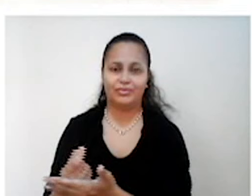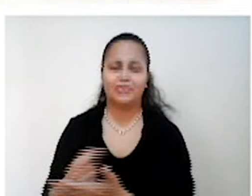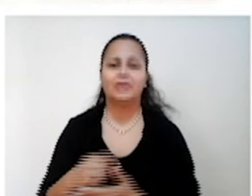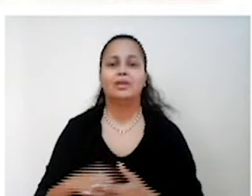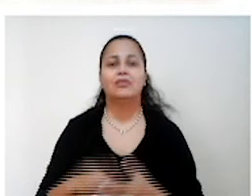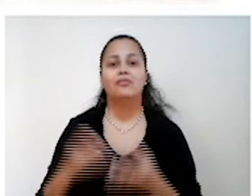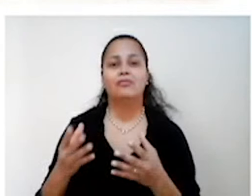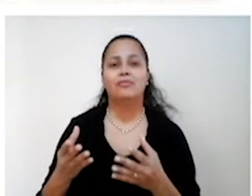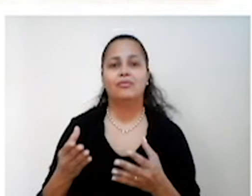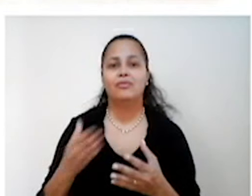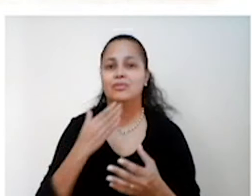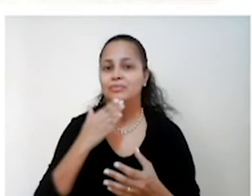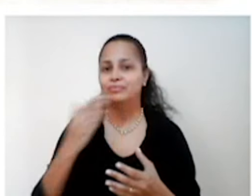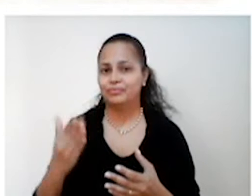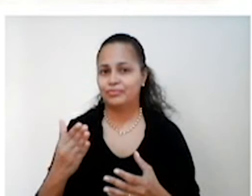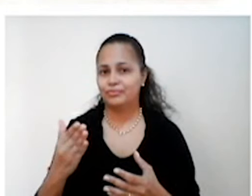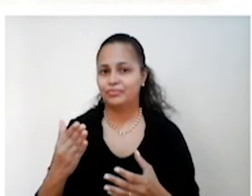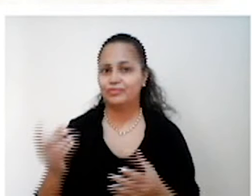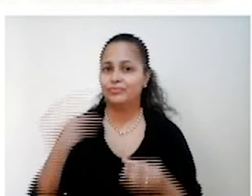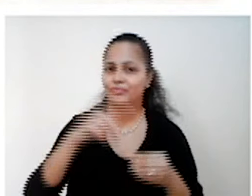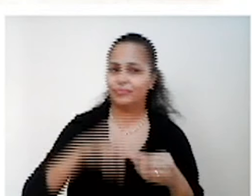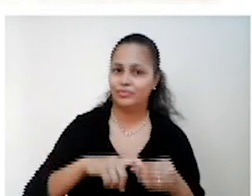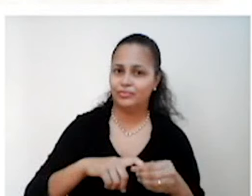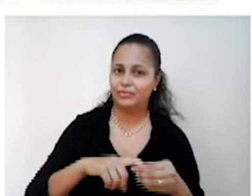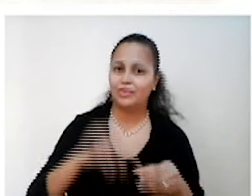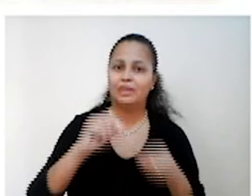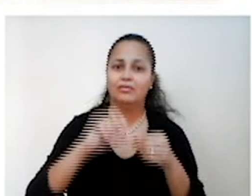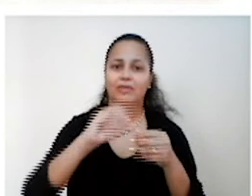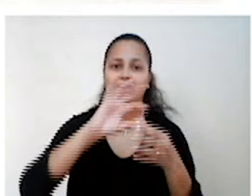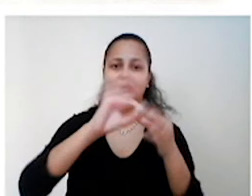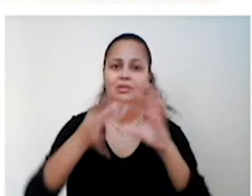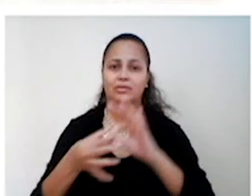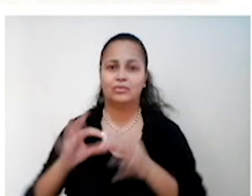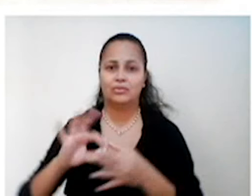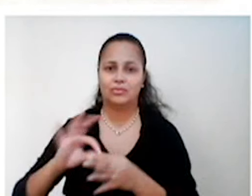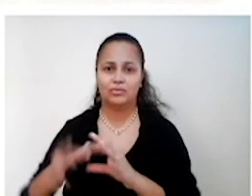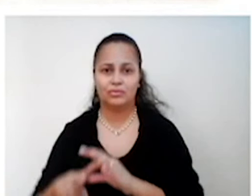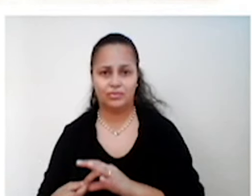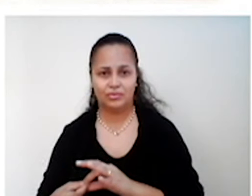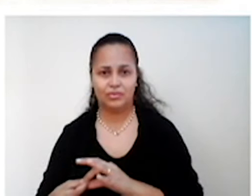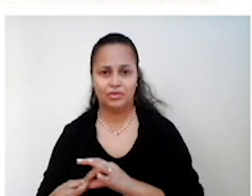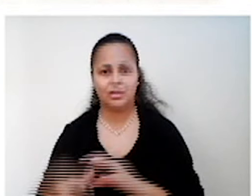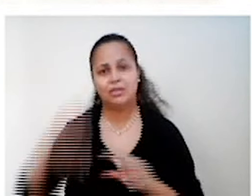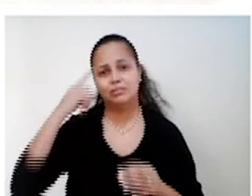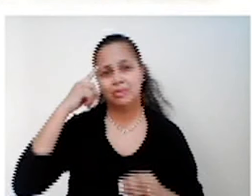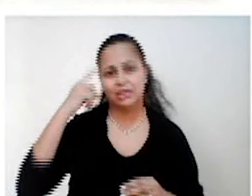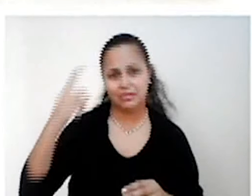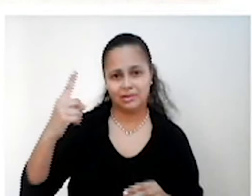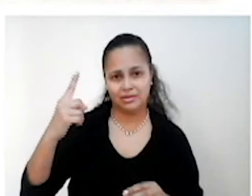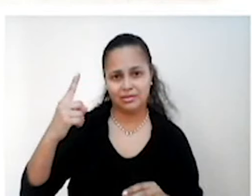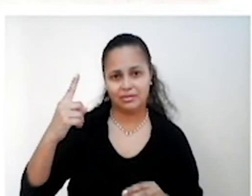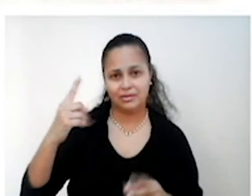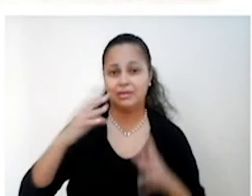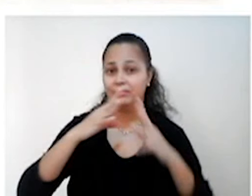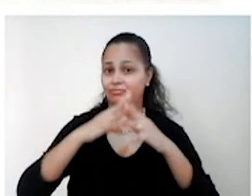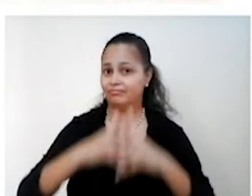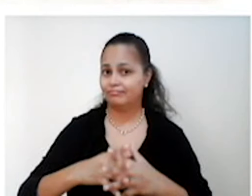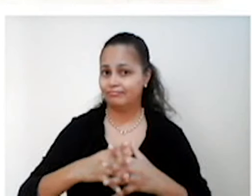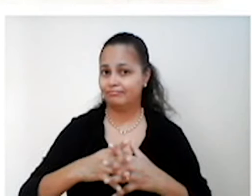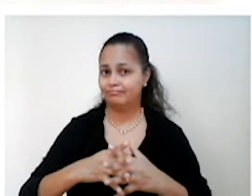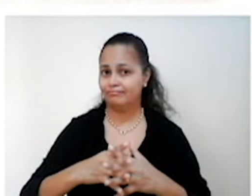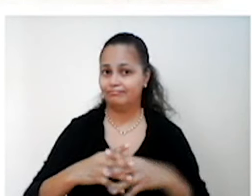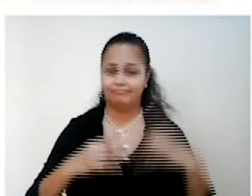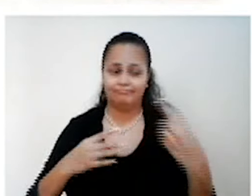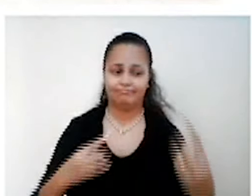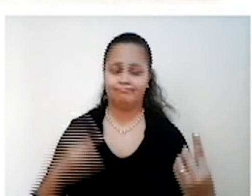os países europeus em grande dificuldade, fazendo do continente um terreno fértil para essas ideias radicais, tanto à esquerda